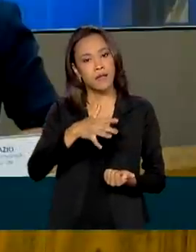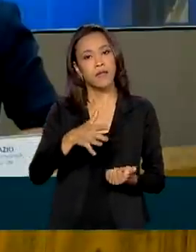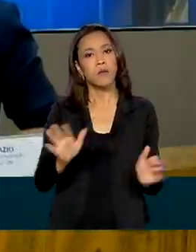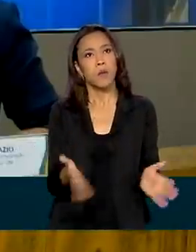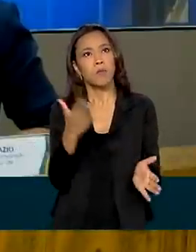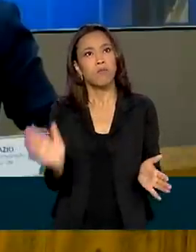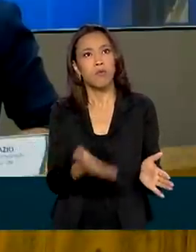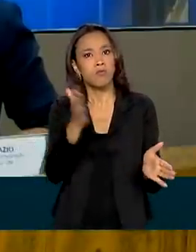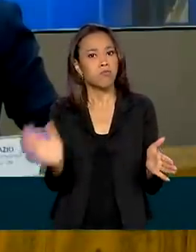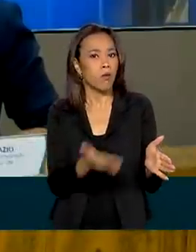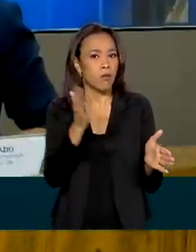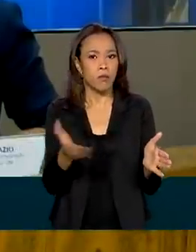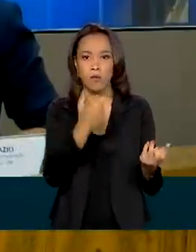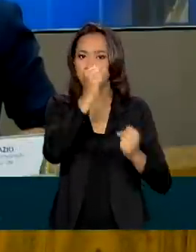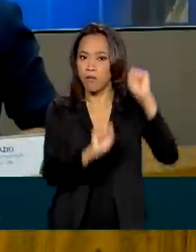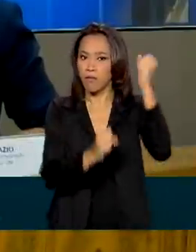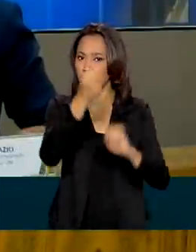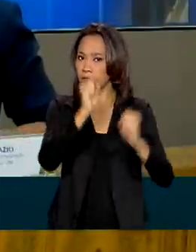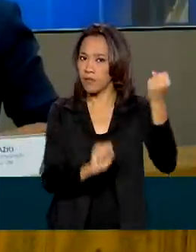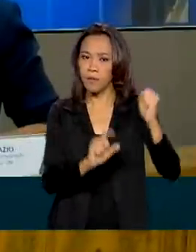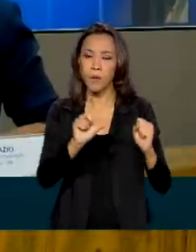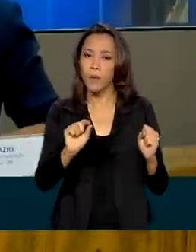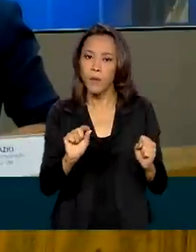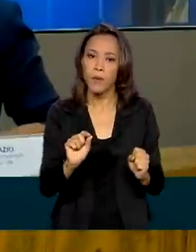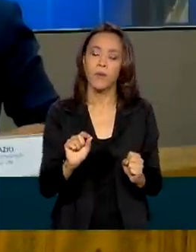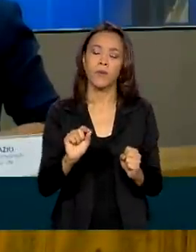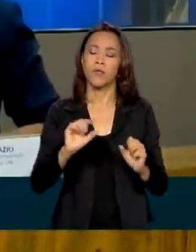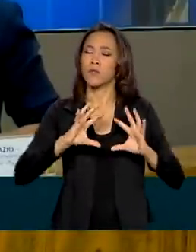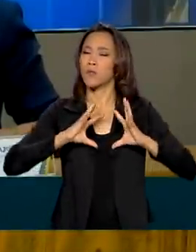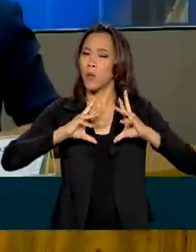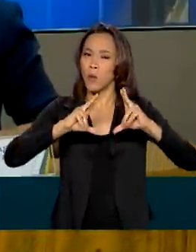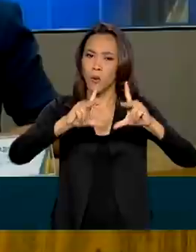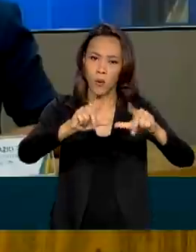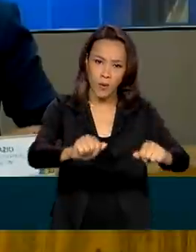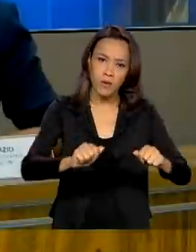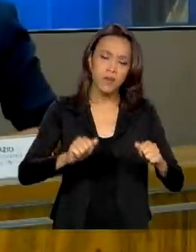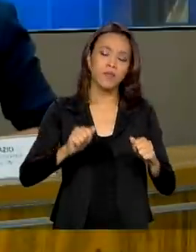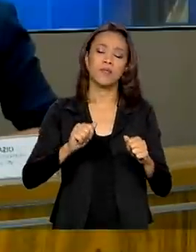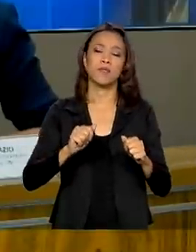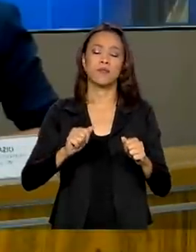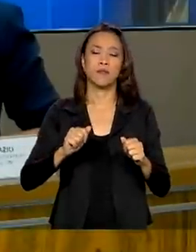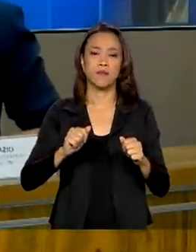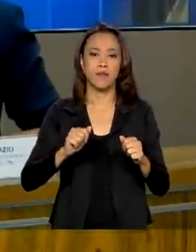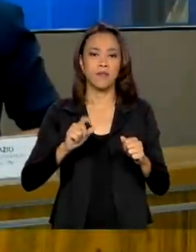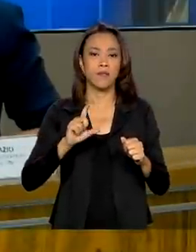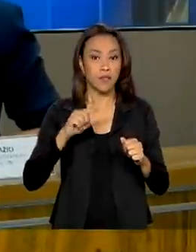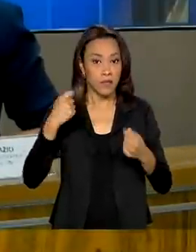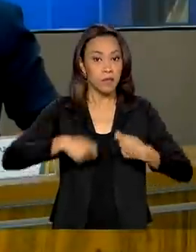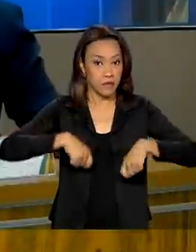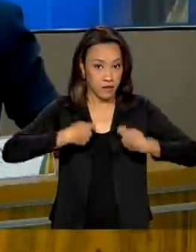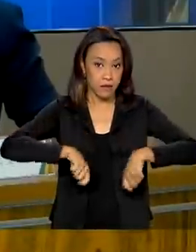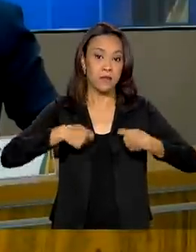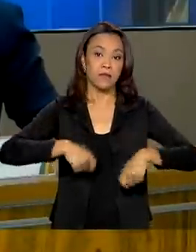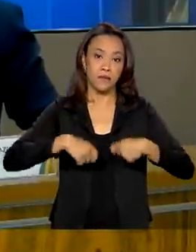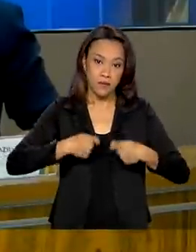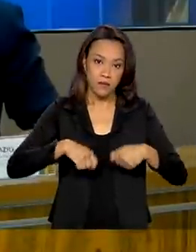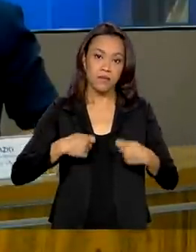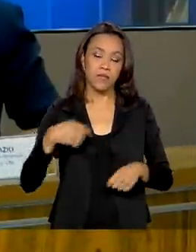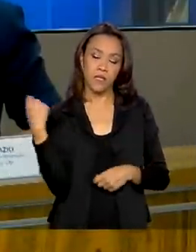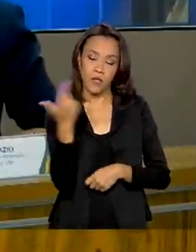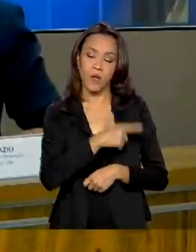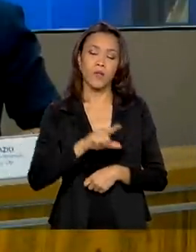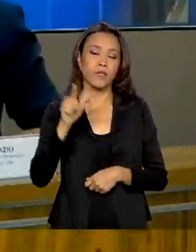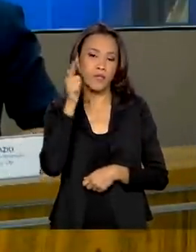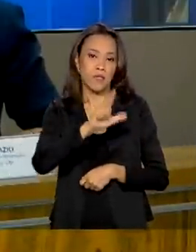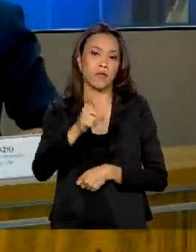de produzir toda a linha que é necessária para que a gente possa vacinar